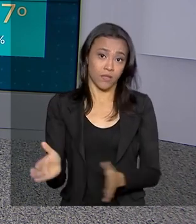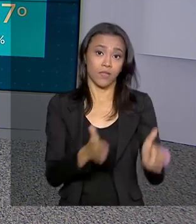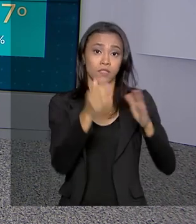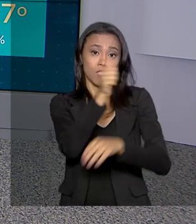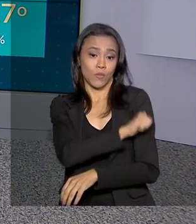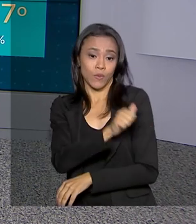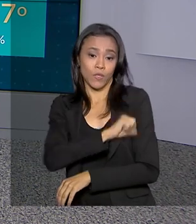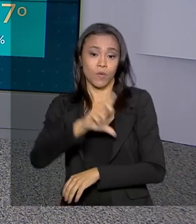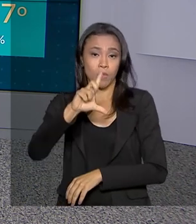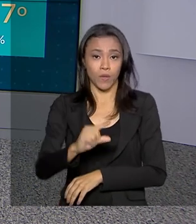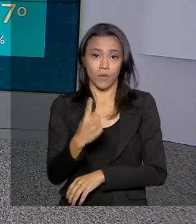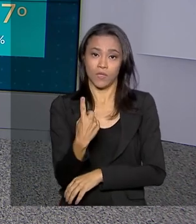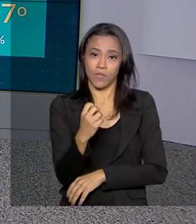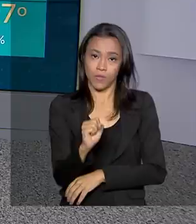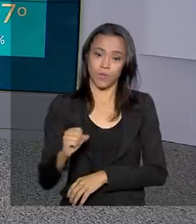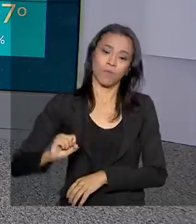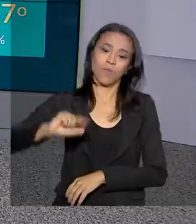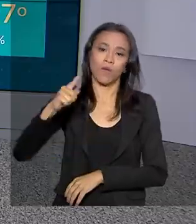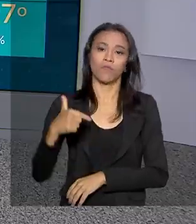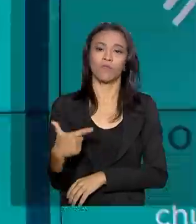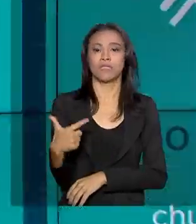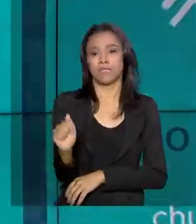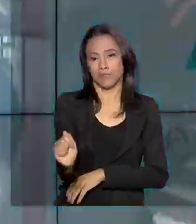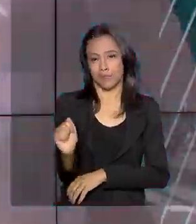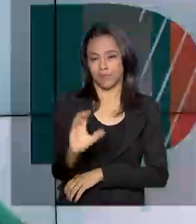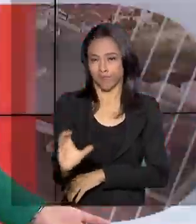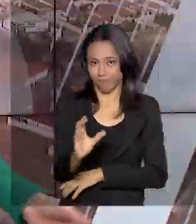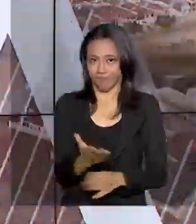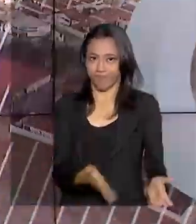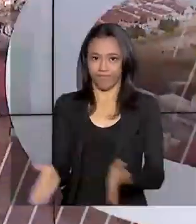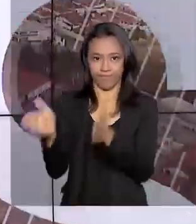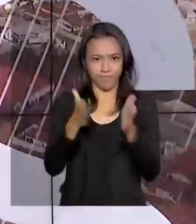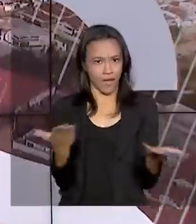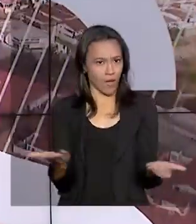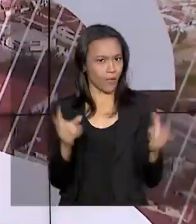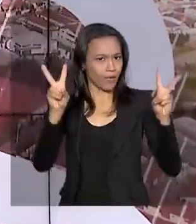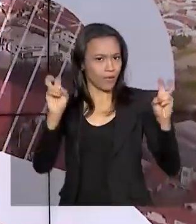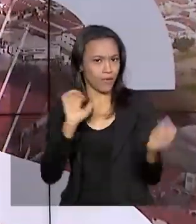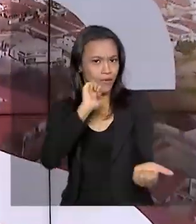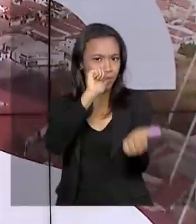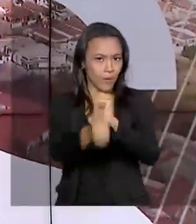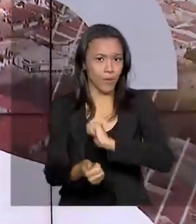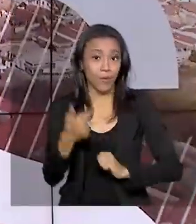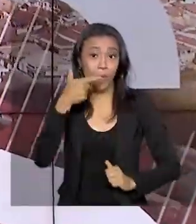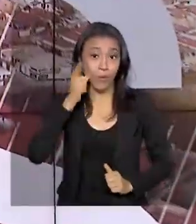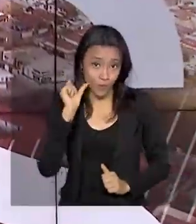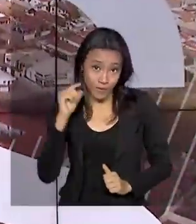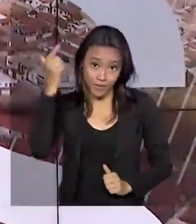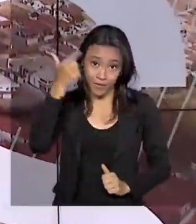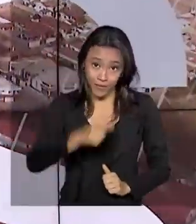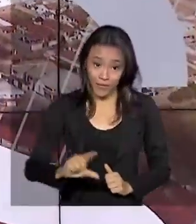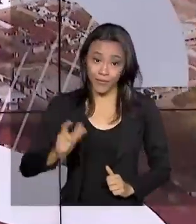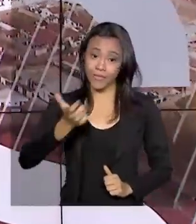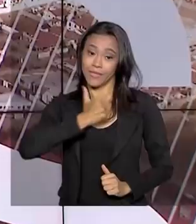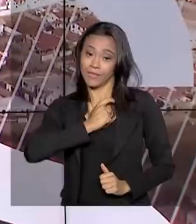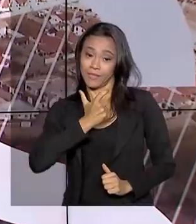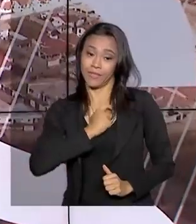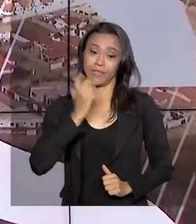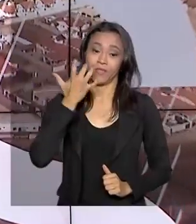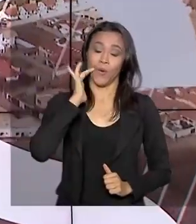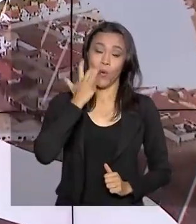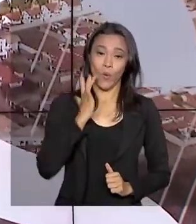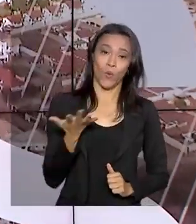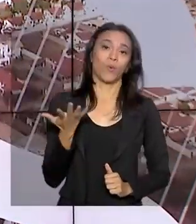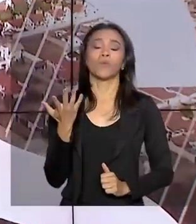mínima de 18, máxima de 27 graus. E agora, o assunto é esporte. Ontem foi mais uma noite dourada para o Brasil